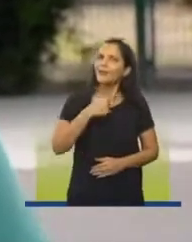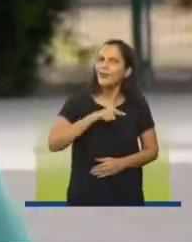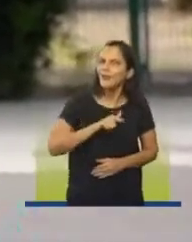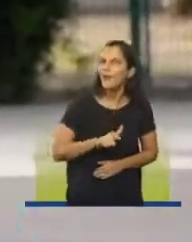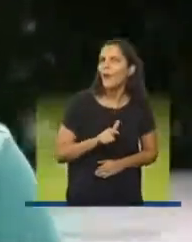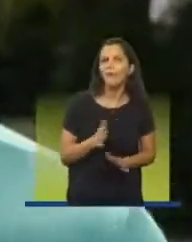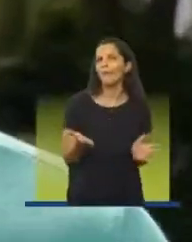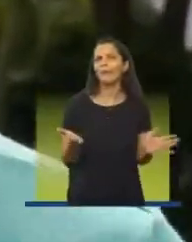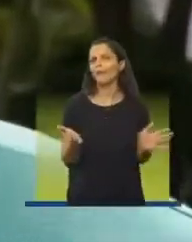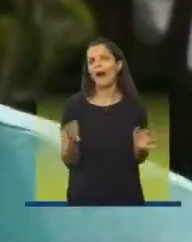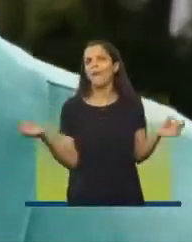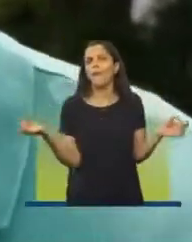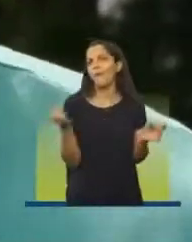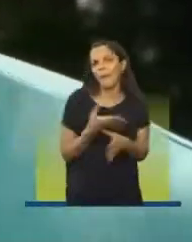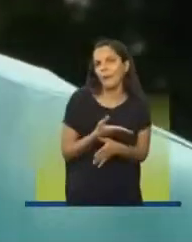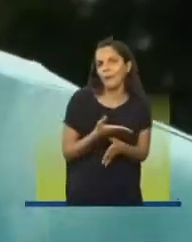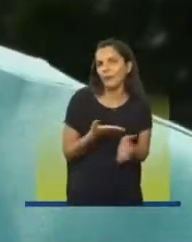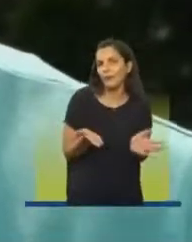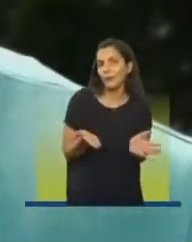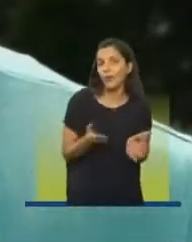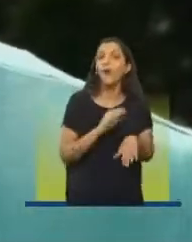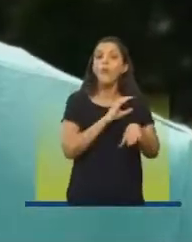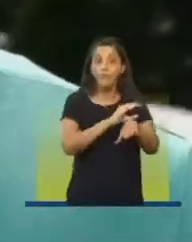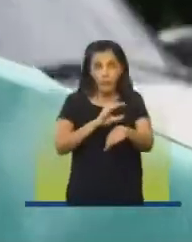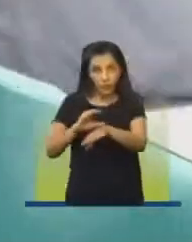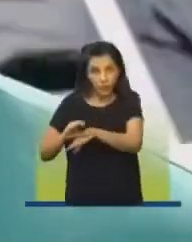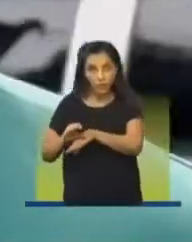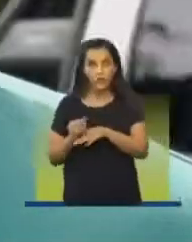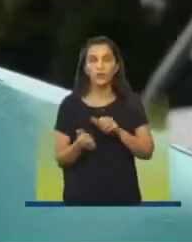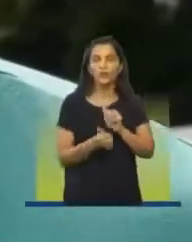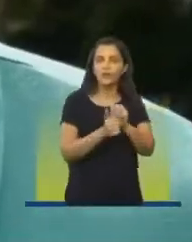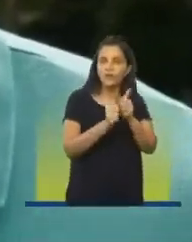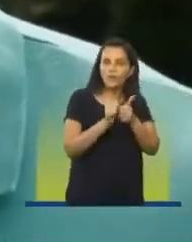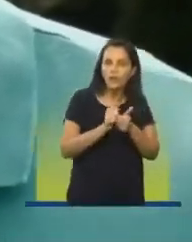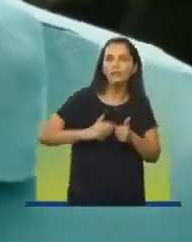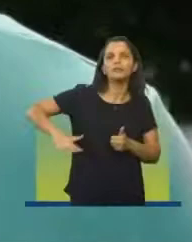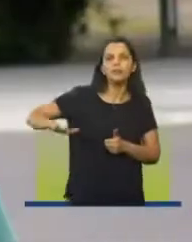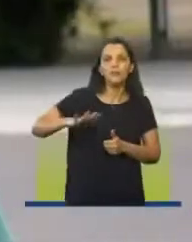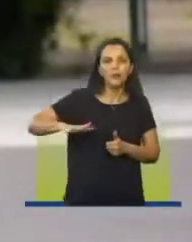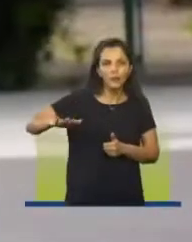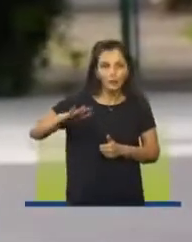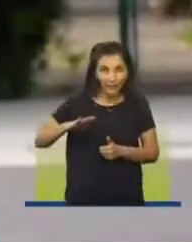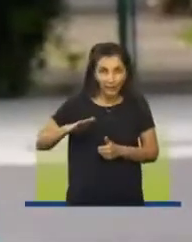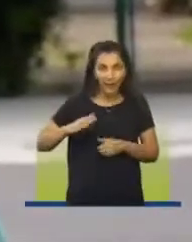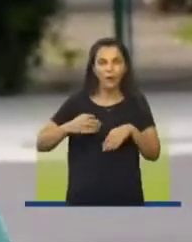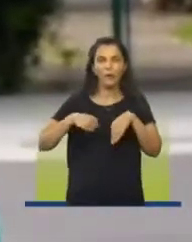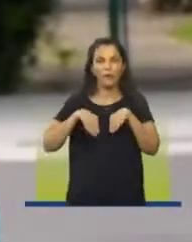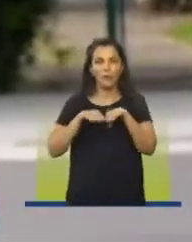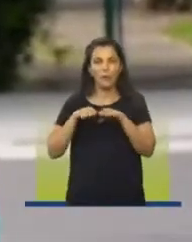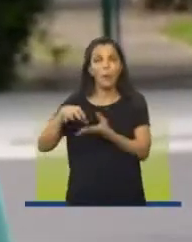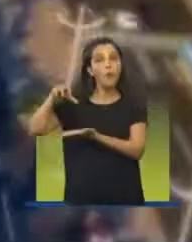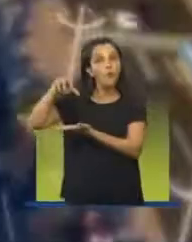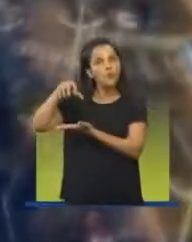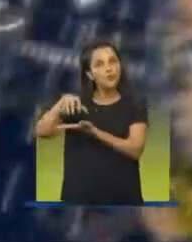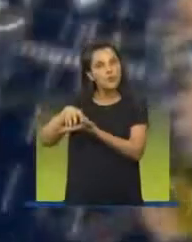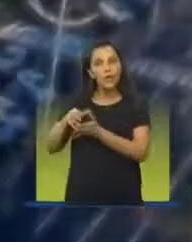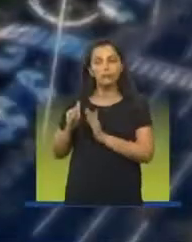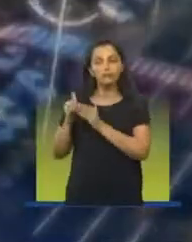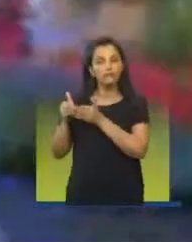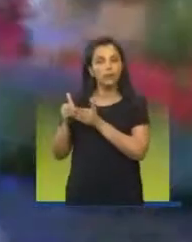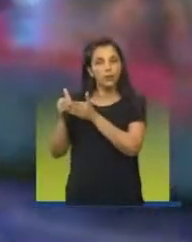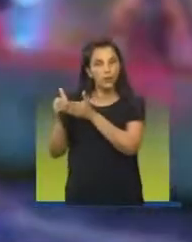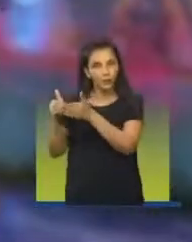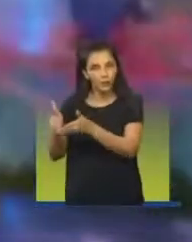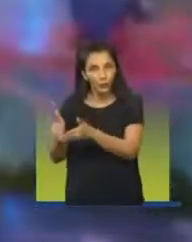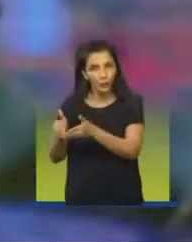existe cidade pronta. Eu vou investir no esporte na área continental, através de um centro náutico para canoagem. O novo